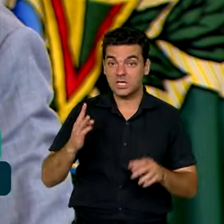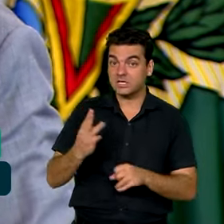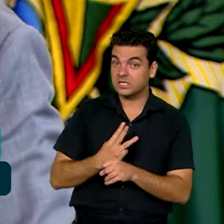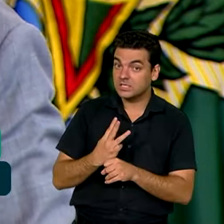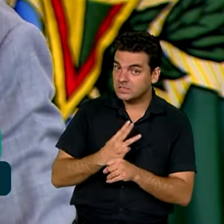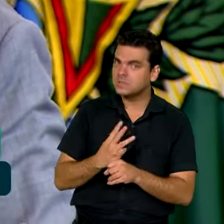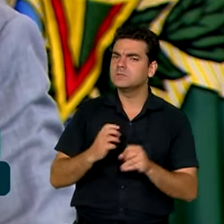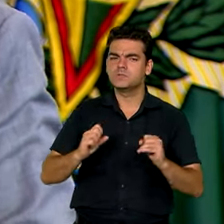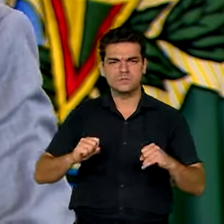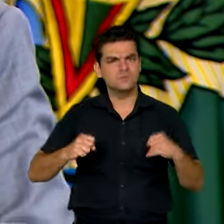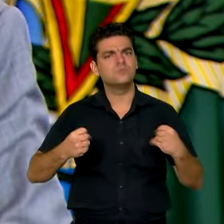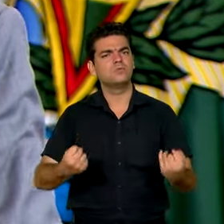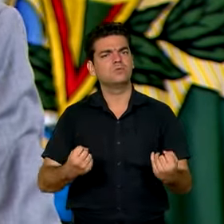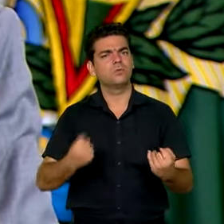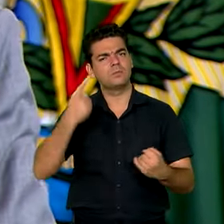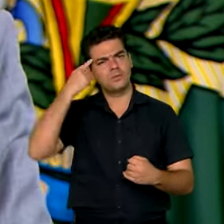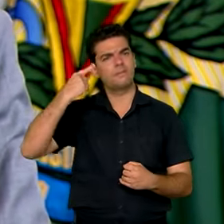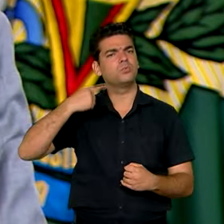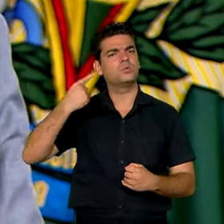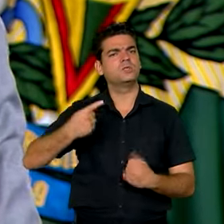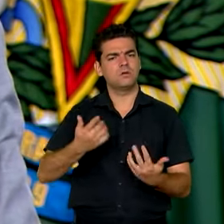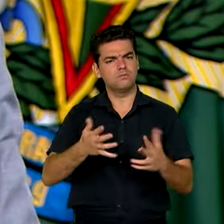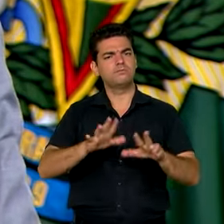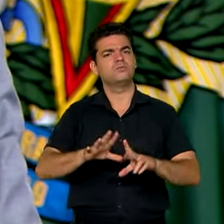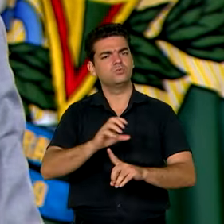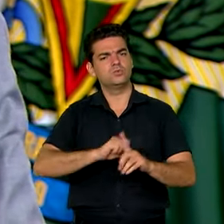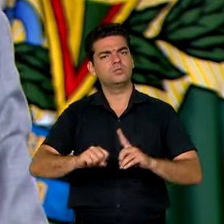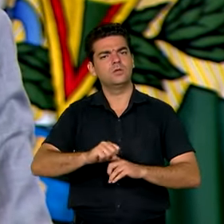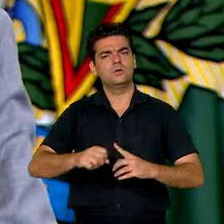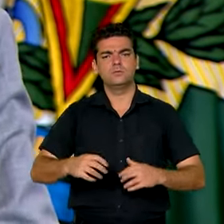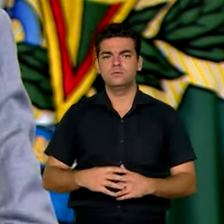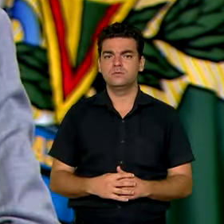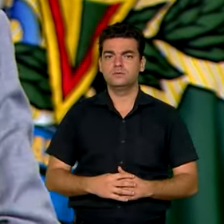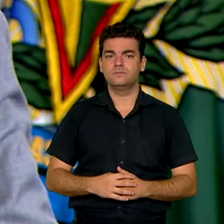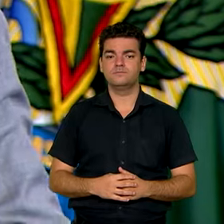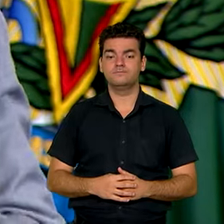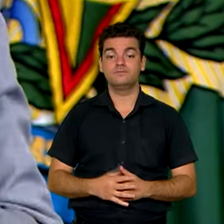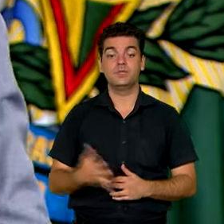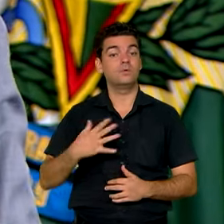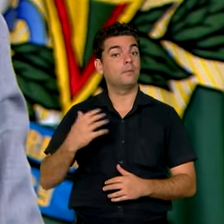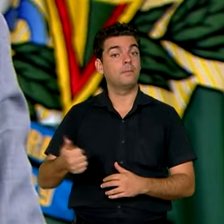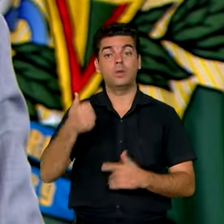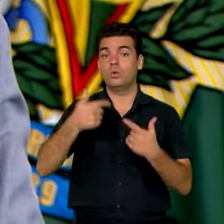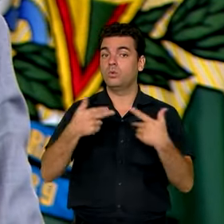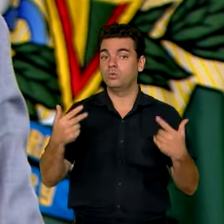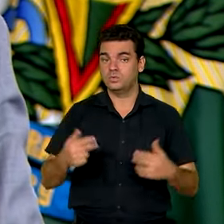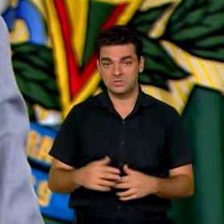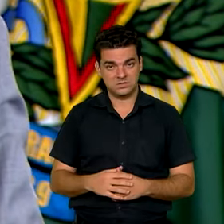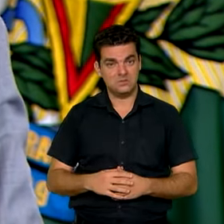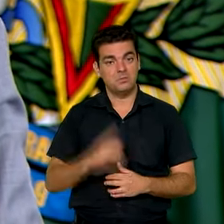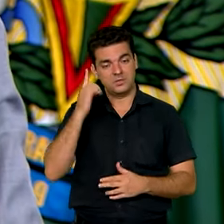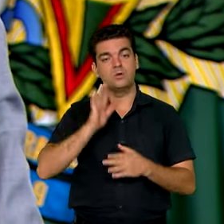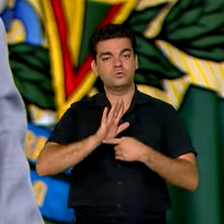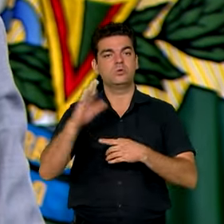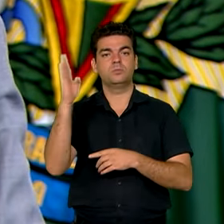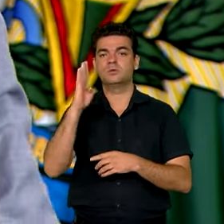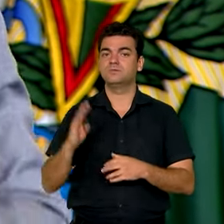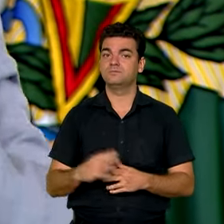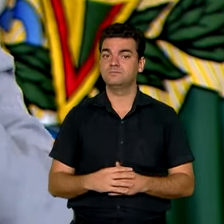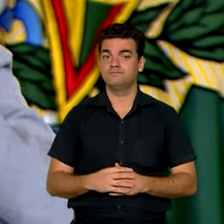consolidar essa política de inclusão social, que é a melhor coisa que a gente pode fazer para esse país.